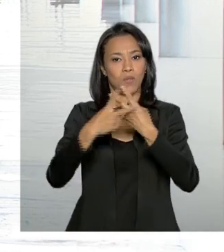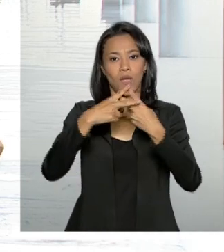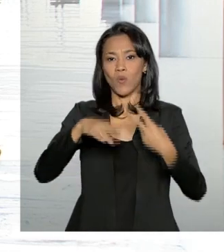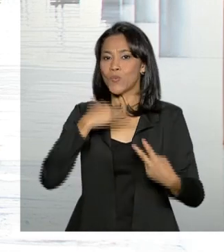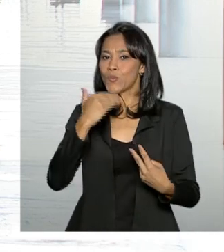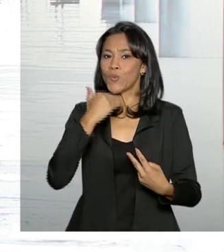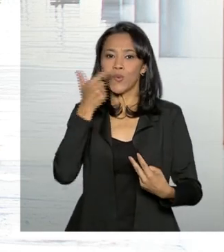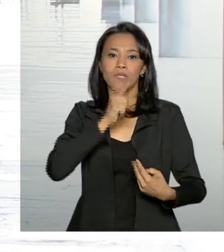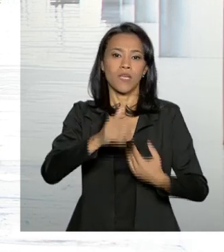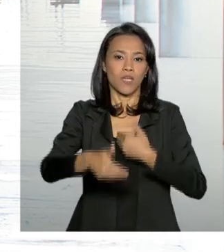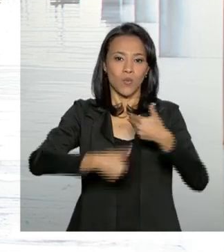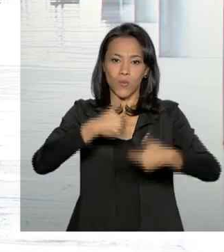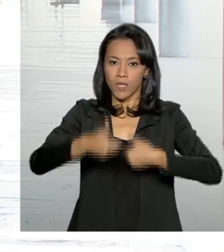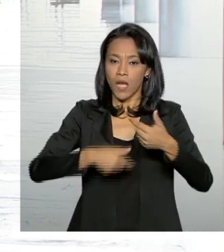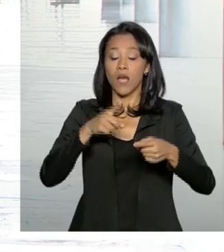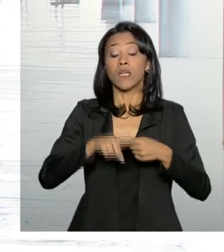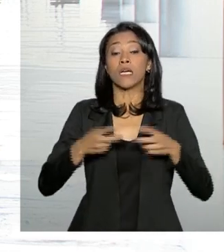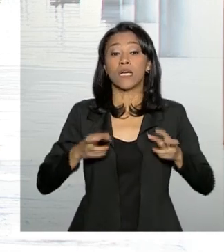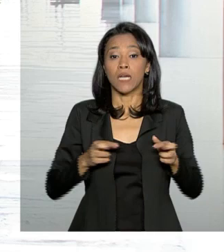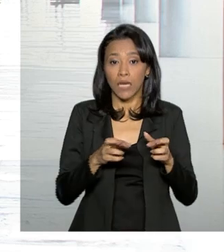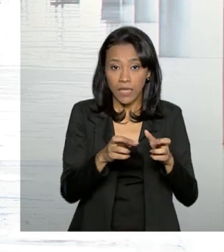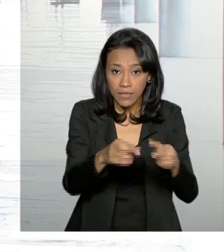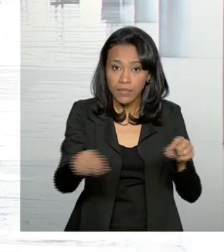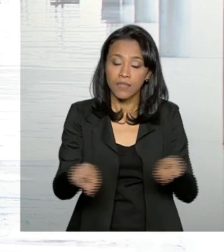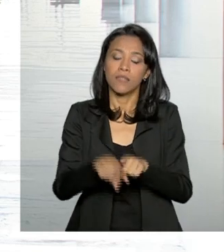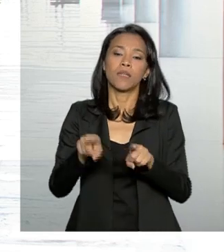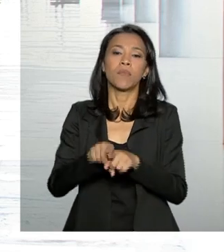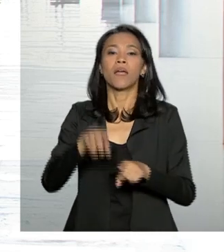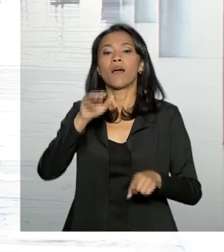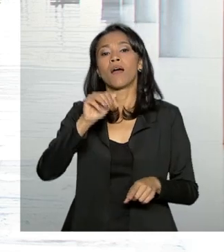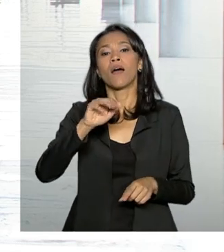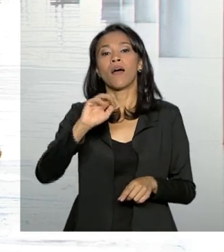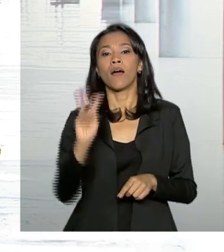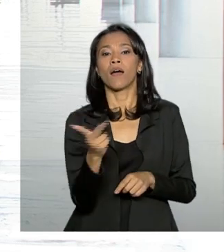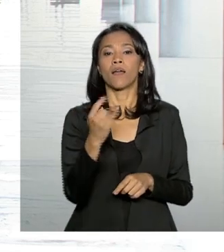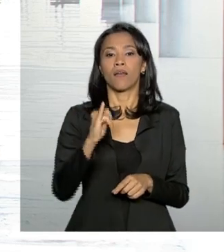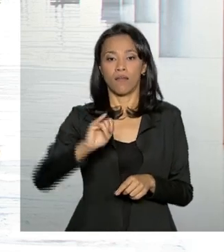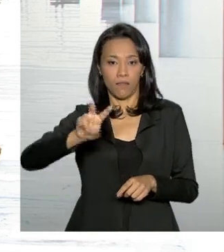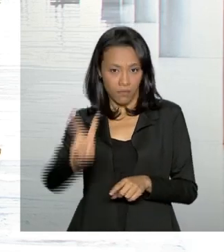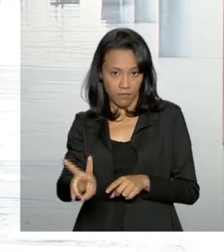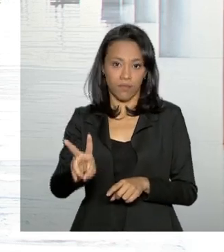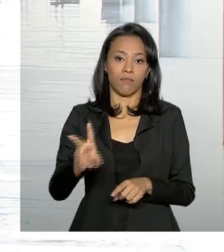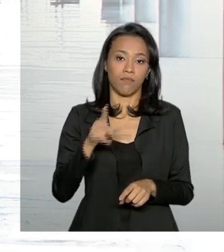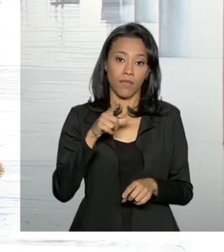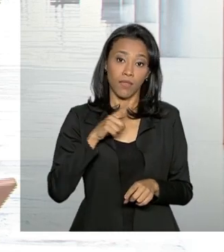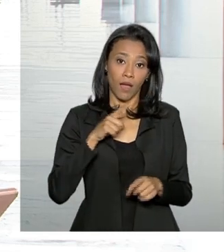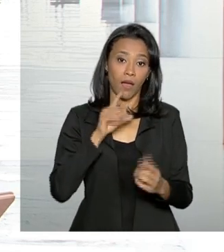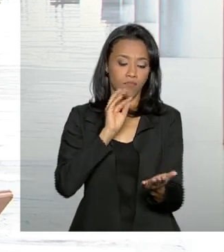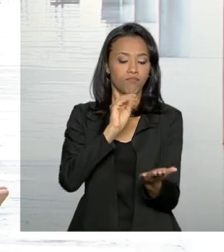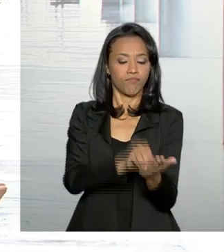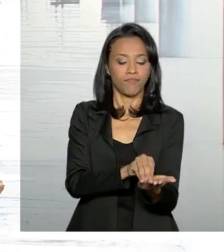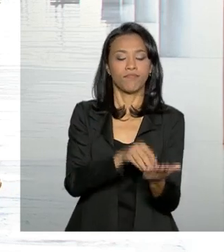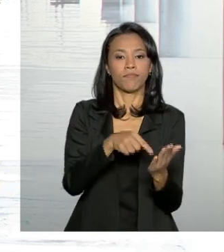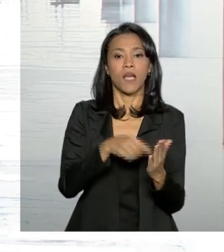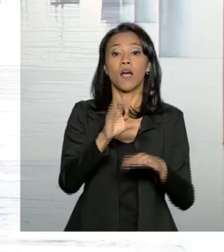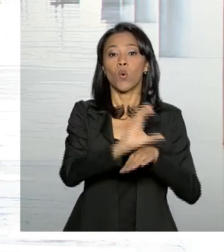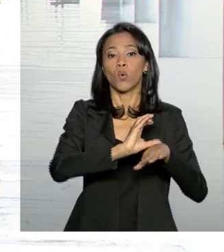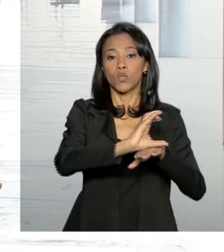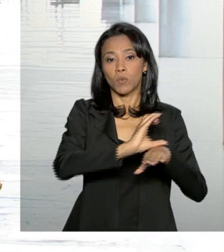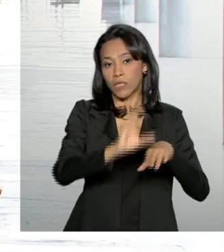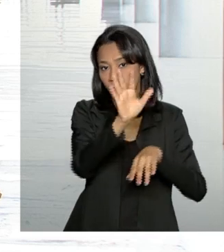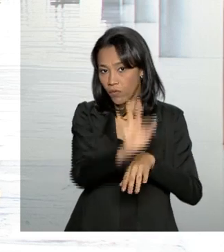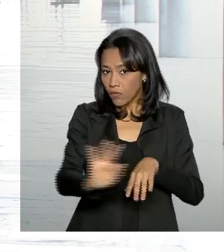pessoas com câncer ou AIDS em estágio terminal. O indulto está previsto na Constituição Federal como